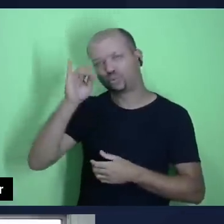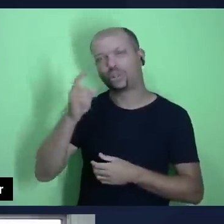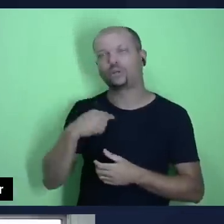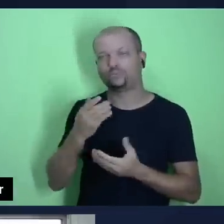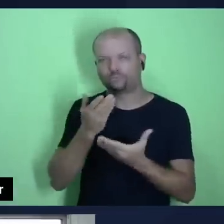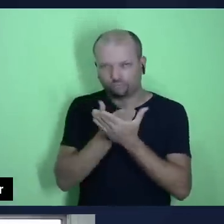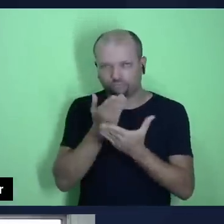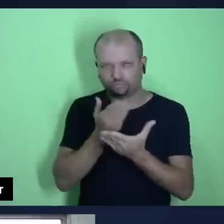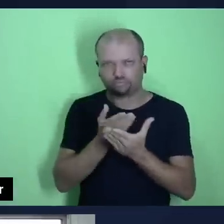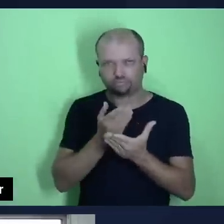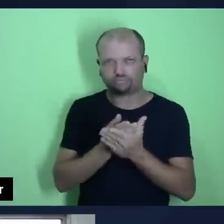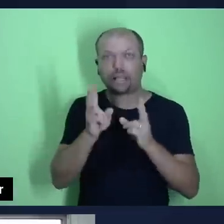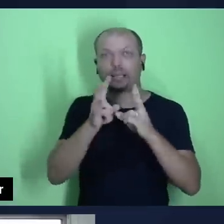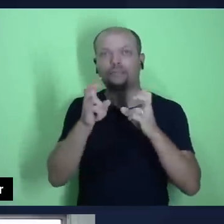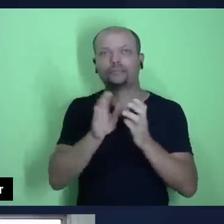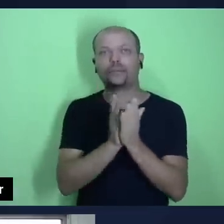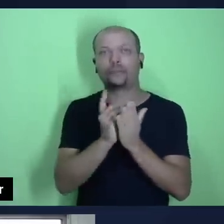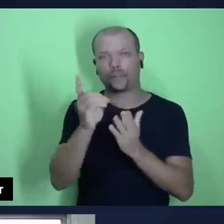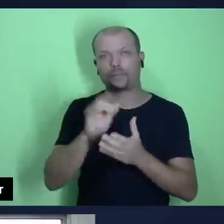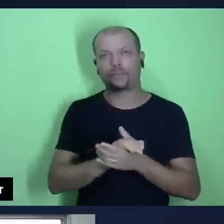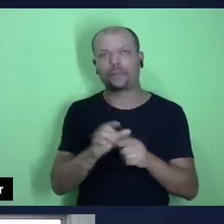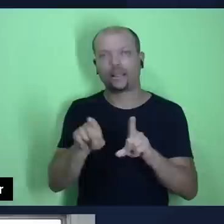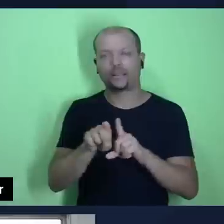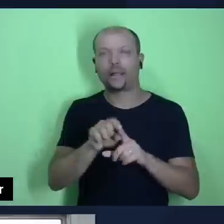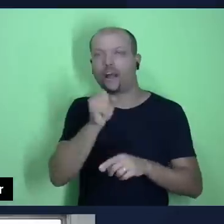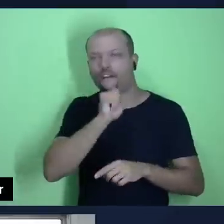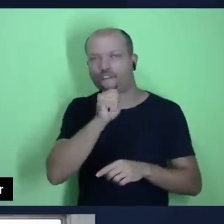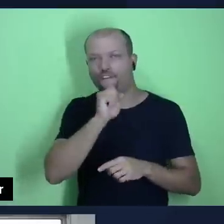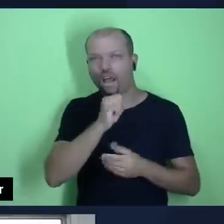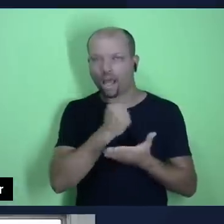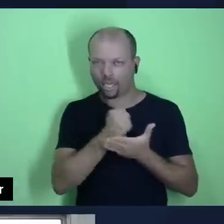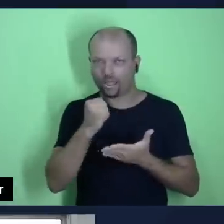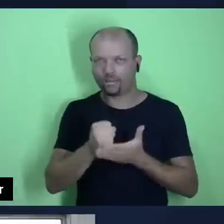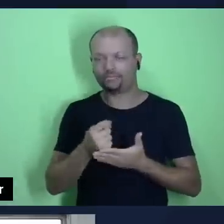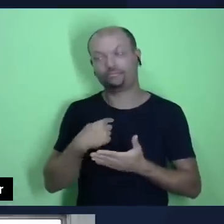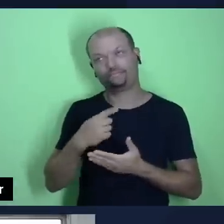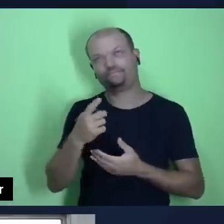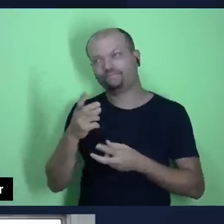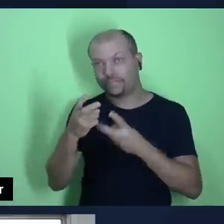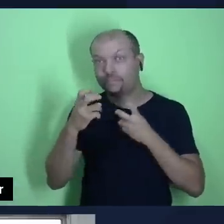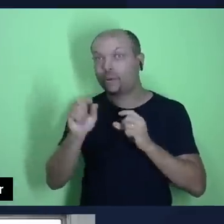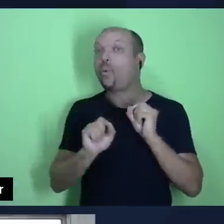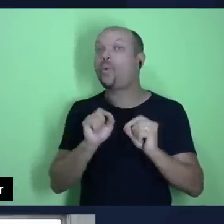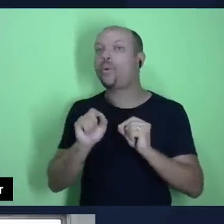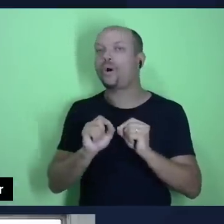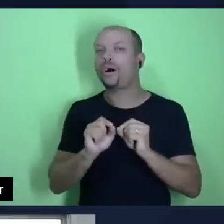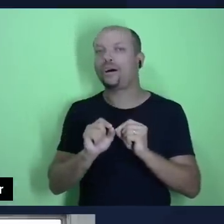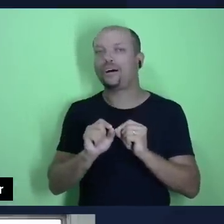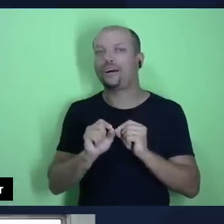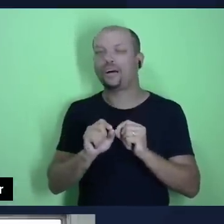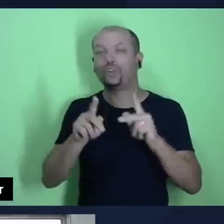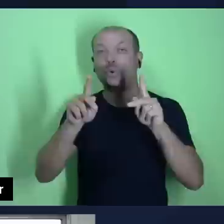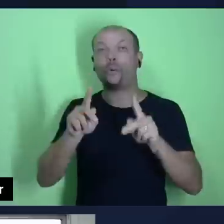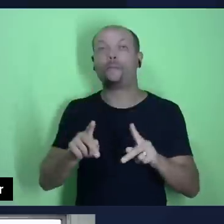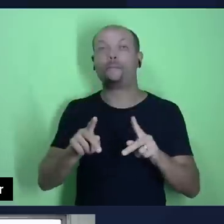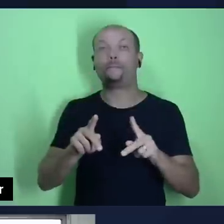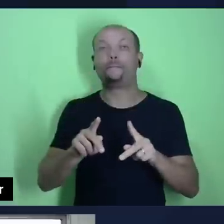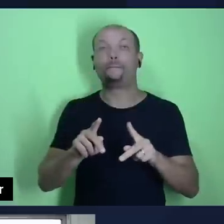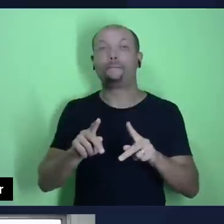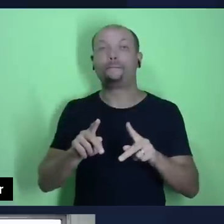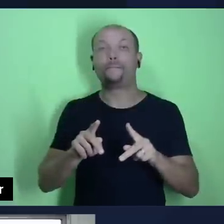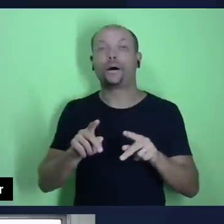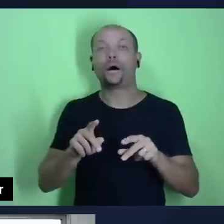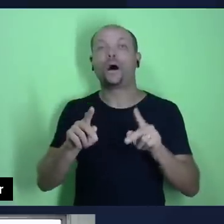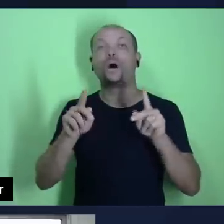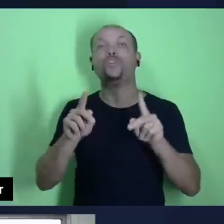sobre o assunto na Bíblia, principalmente no Antigo Testamento, sabe o eu percebi? Eu percebi que na nação de Israel eles tinham sete tipos